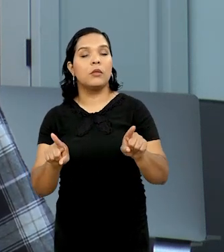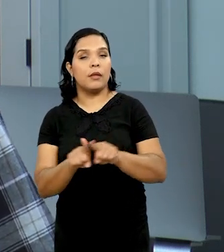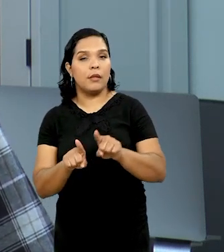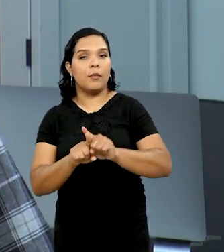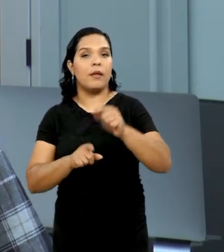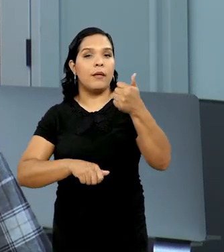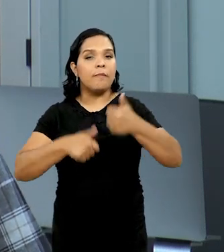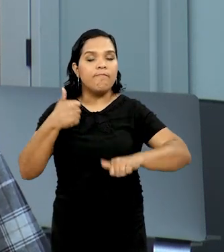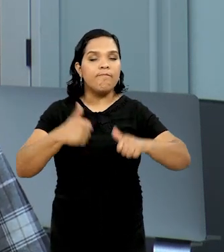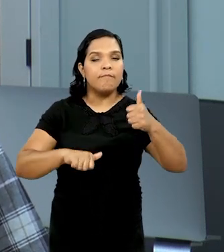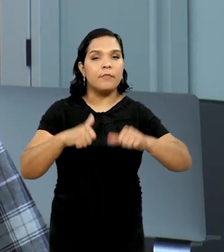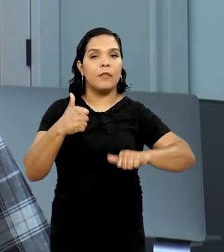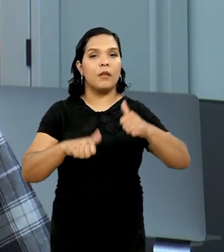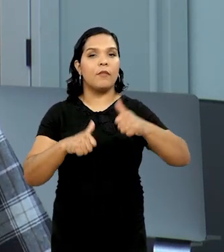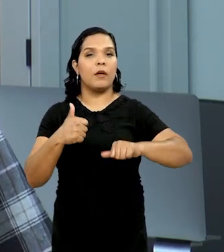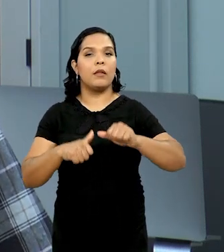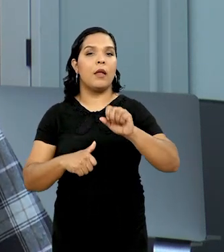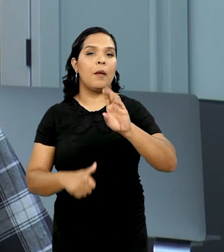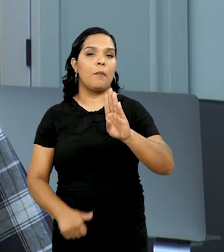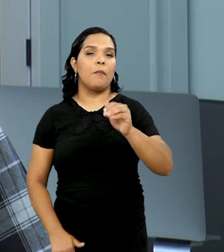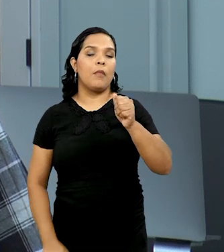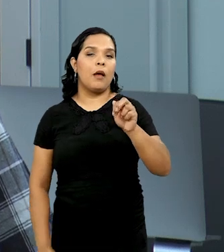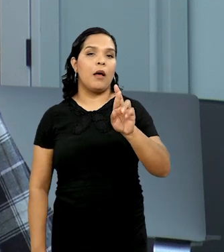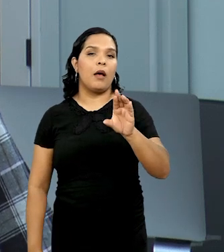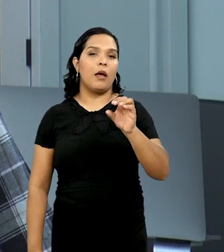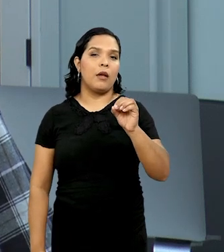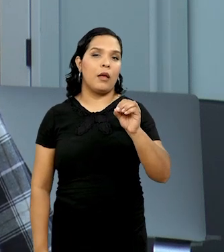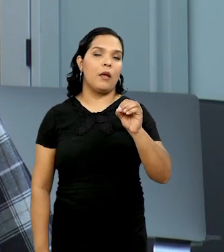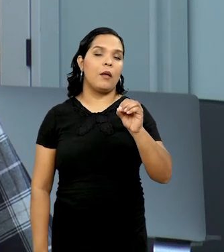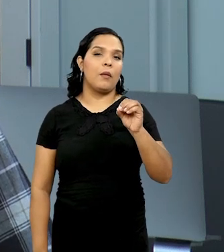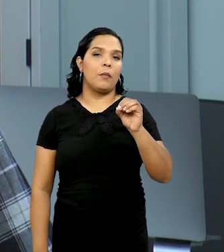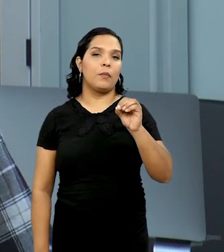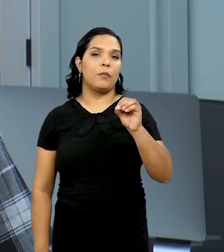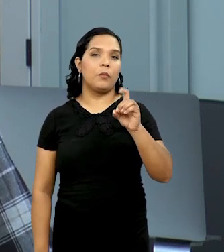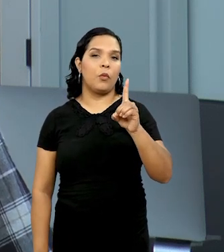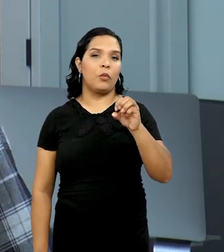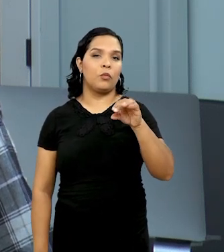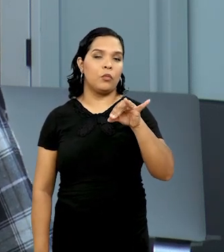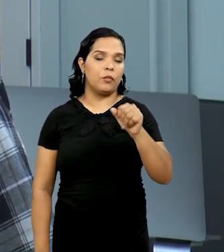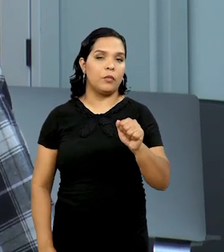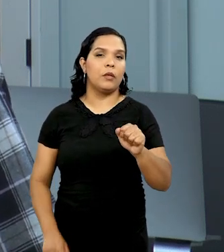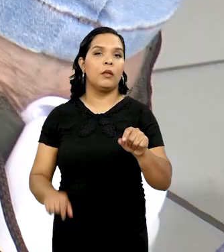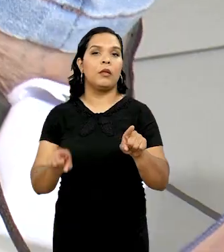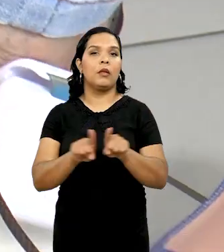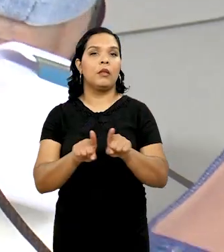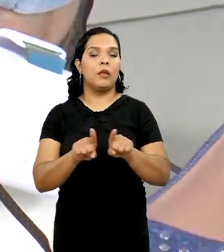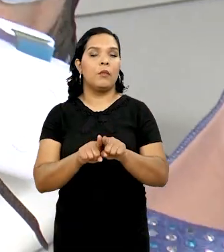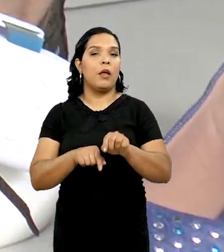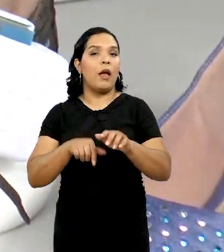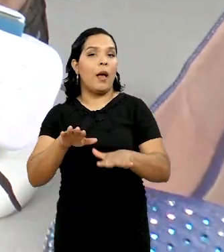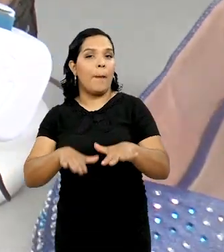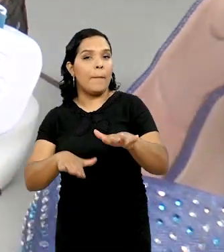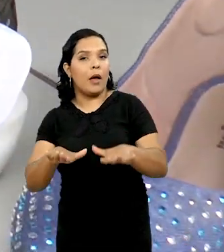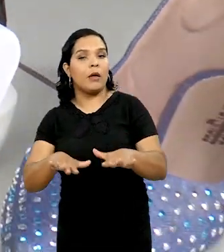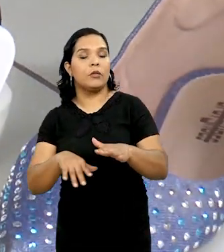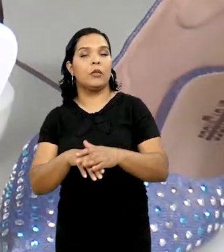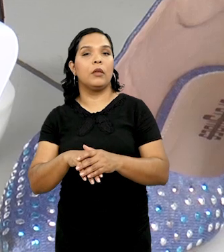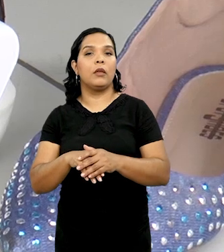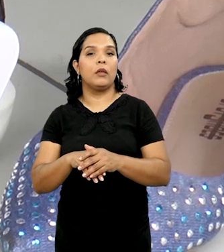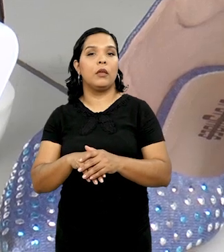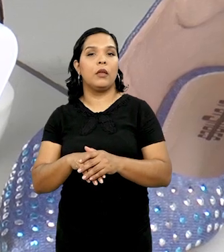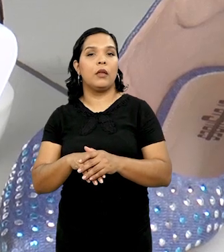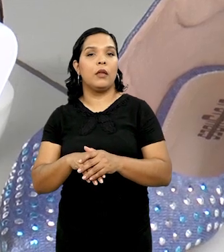que também avaliam a baropodometria, a estabilometria e a marcha, é que esse produto é